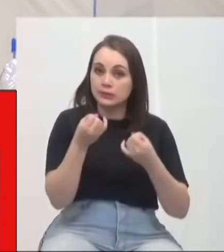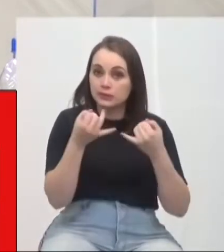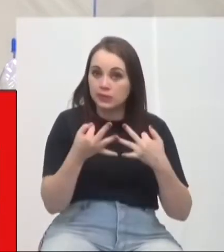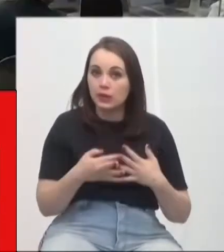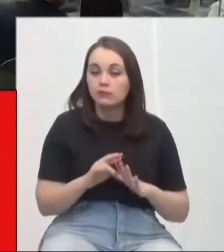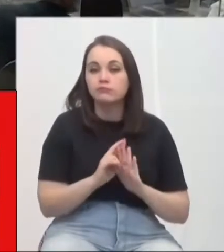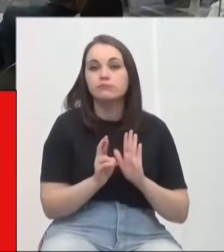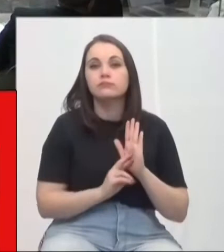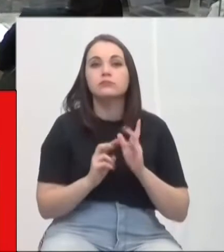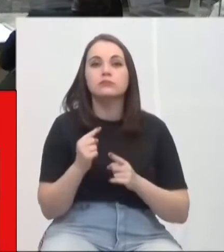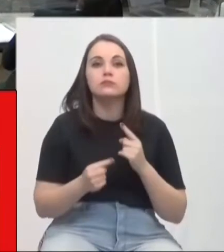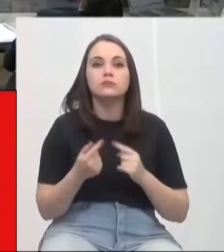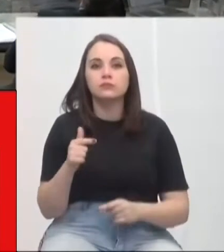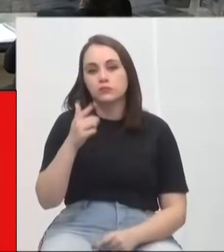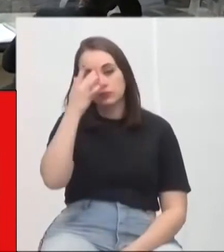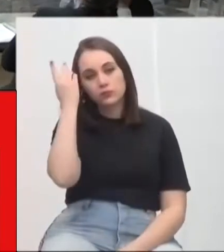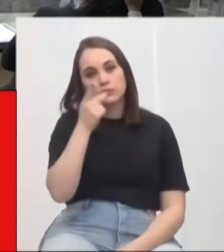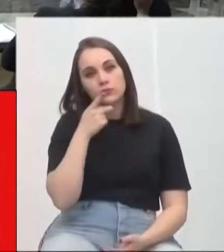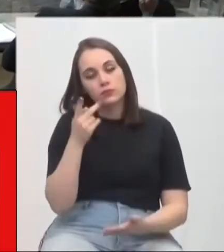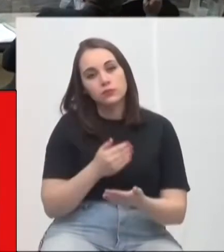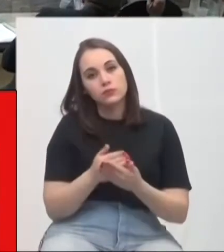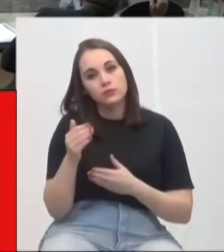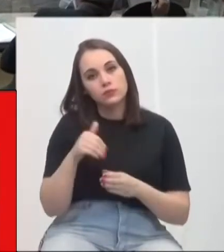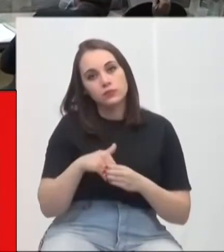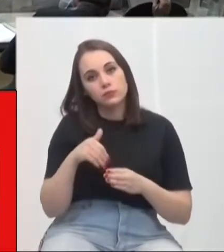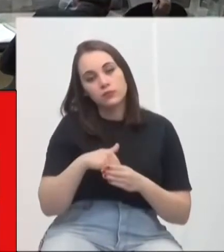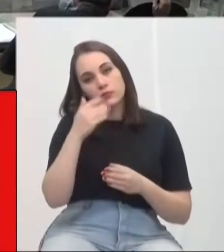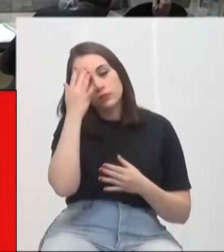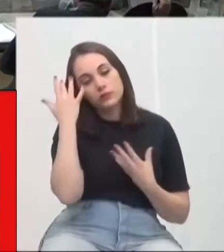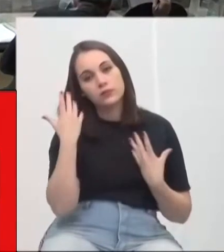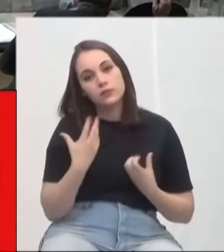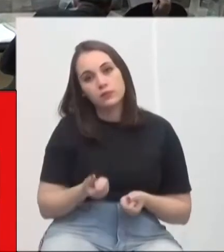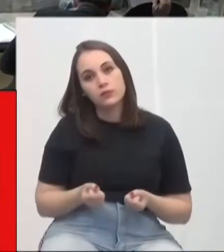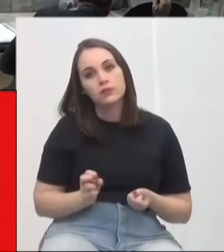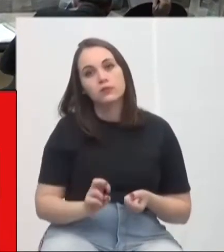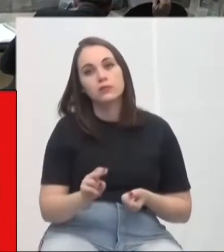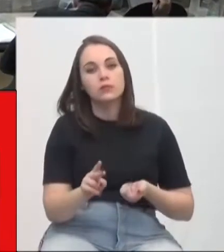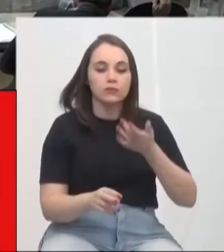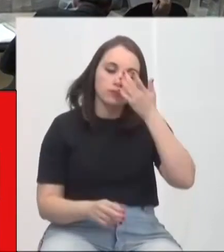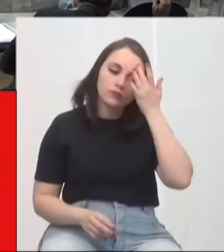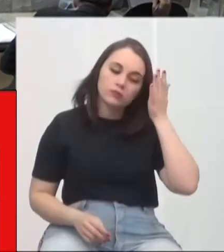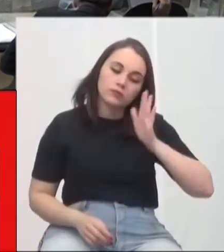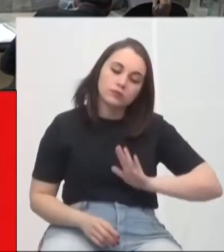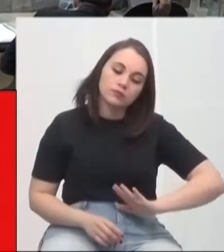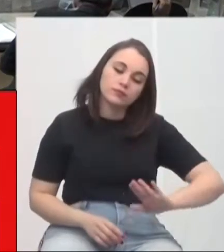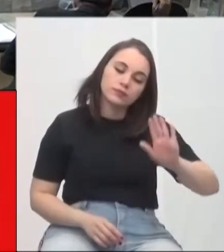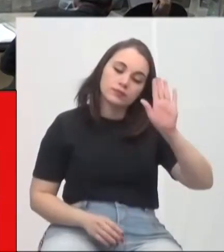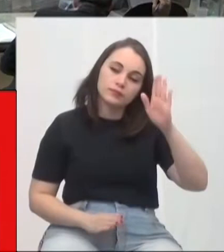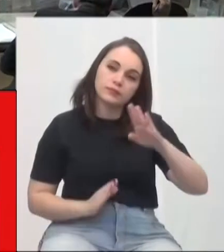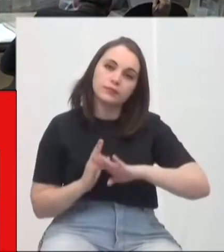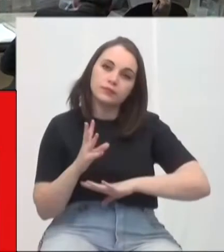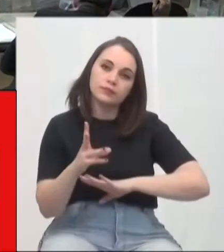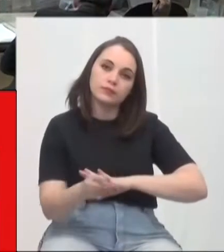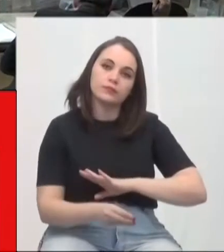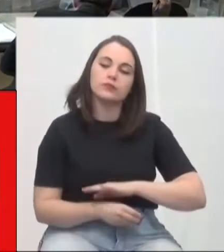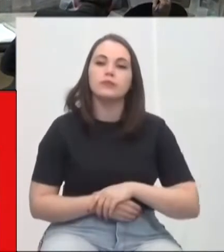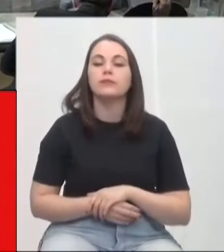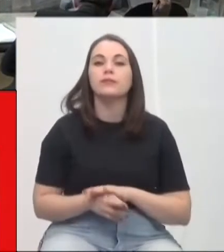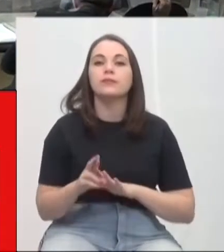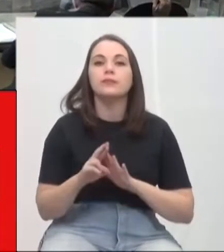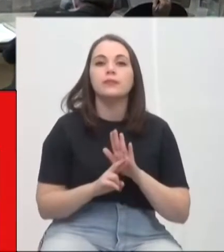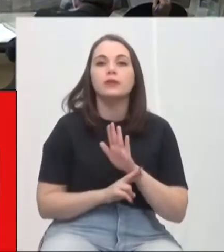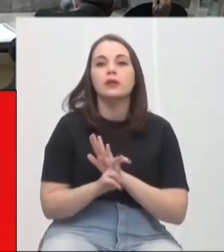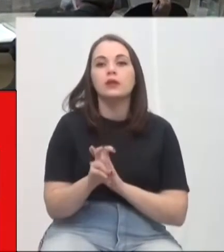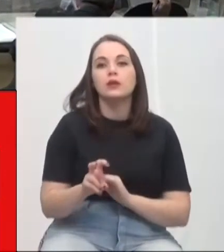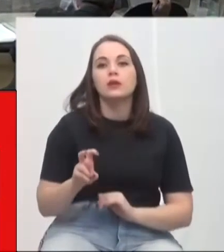está em discussão. Não havendo quem queira discutir, está em votação. Favorável, se permaneça como estão, os contrários se manifestem. Aprovado por unanimidade. Requerimento